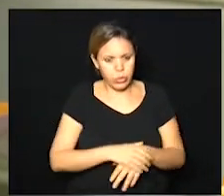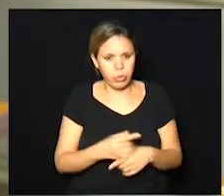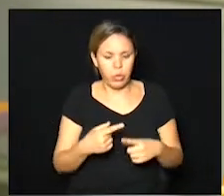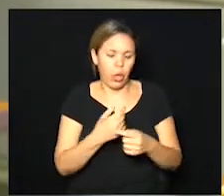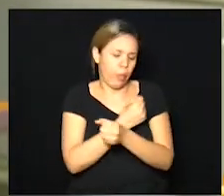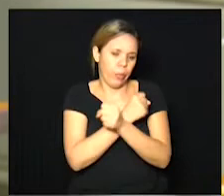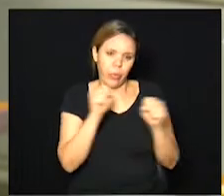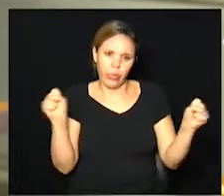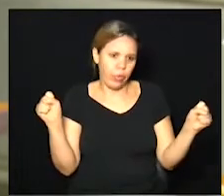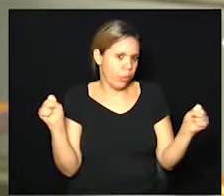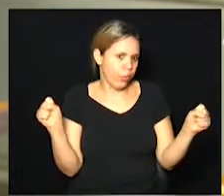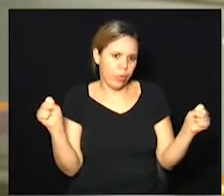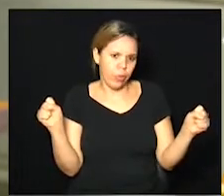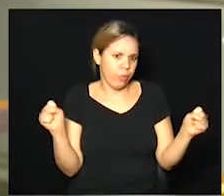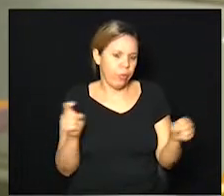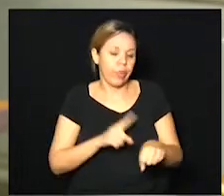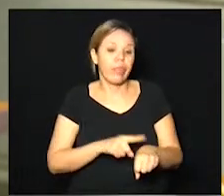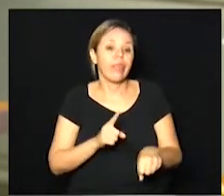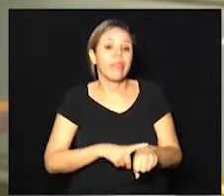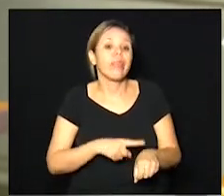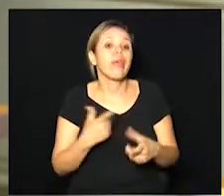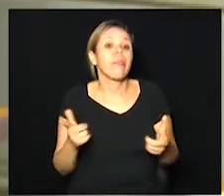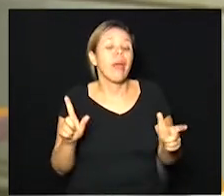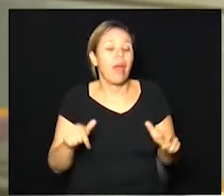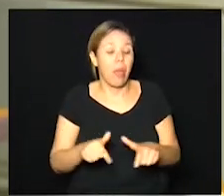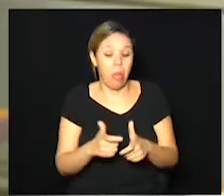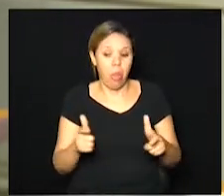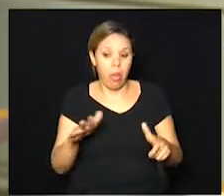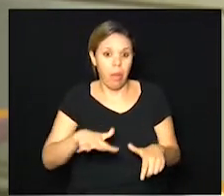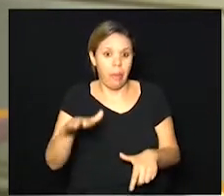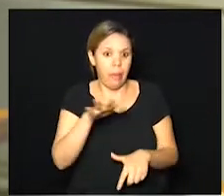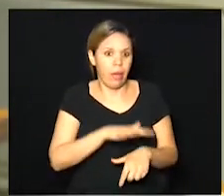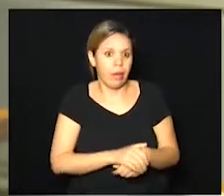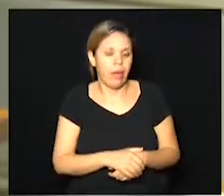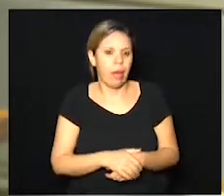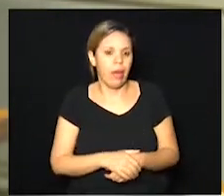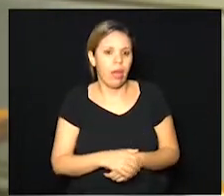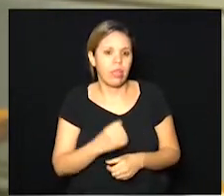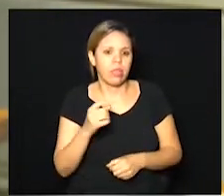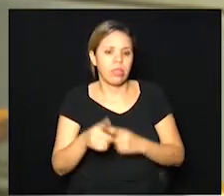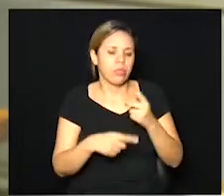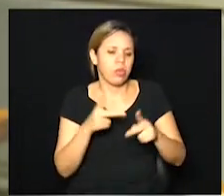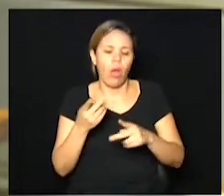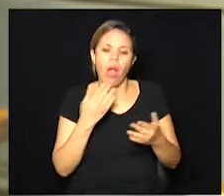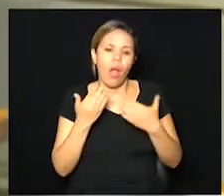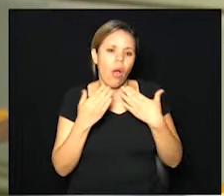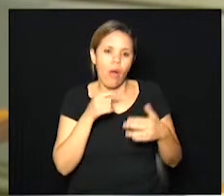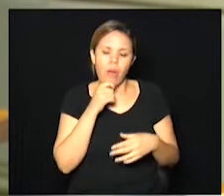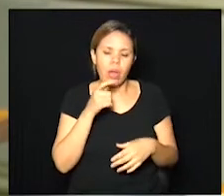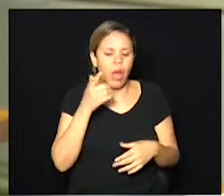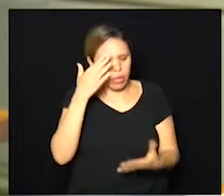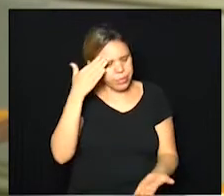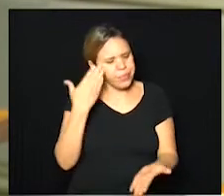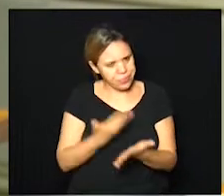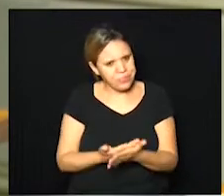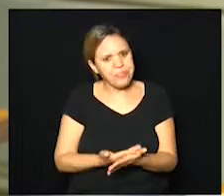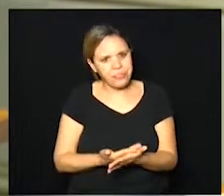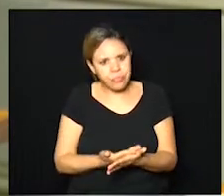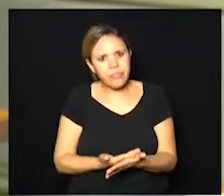impossível pelo tempo, mas a maciça maioria e aqueles que eu não conversei, tenho certeza que